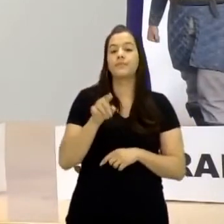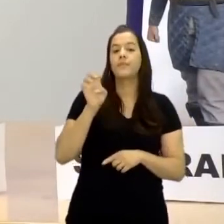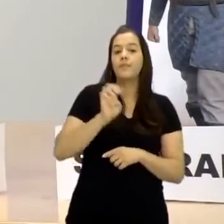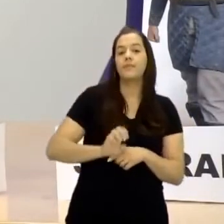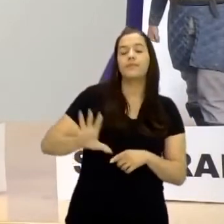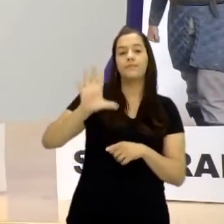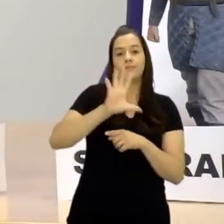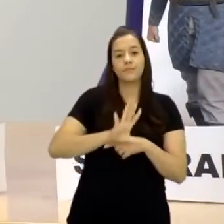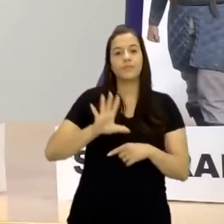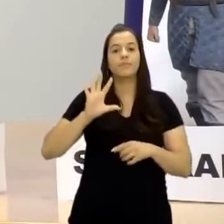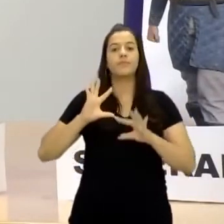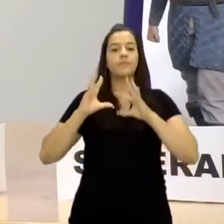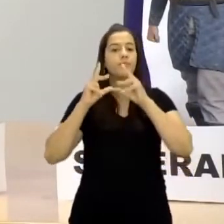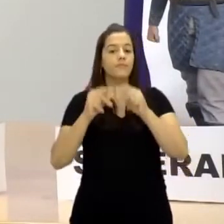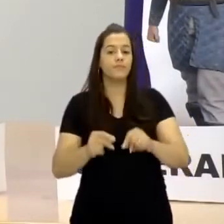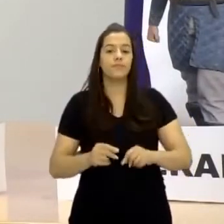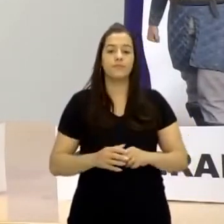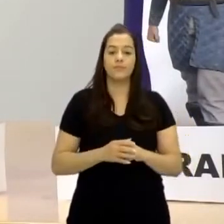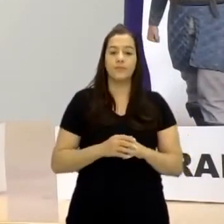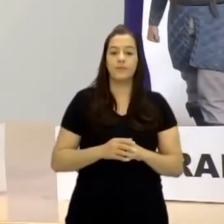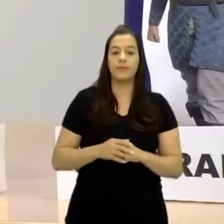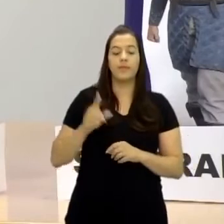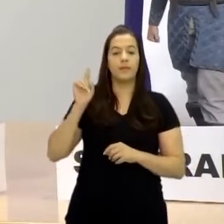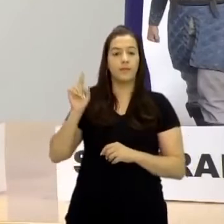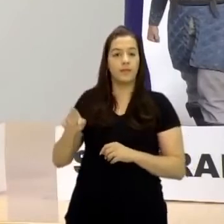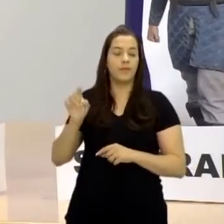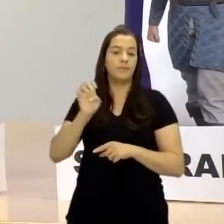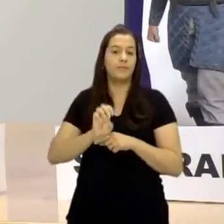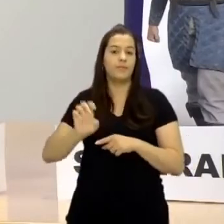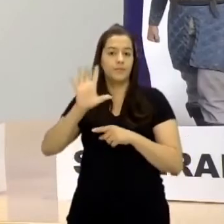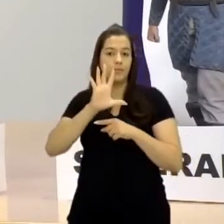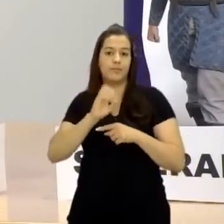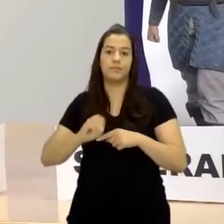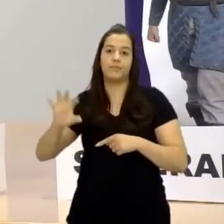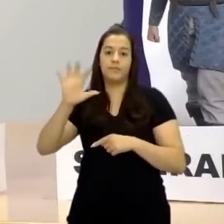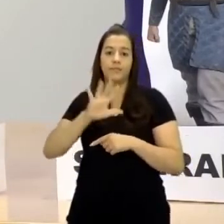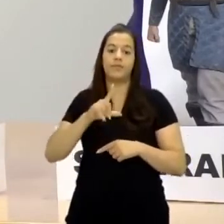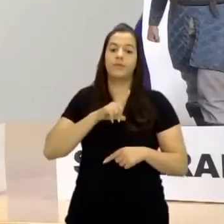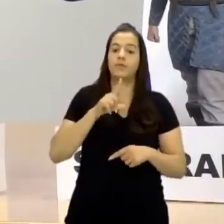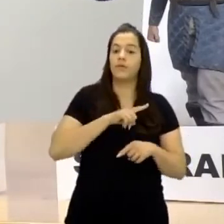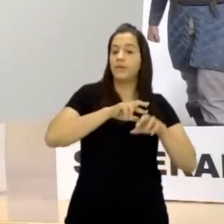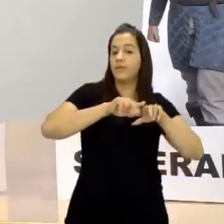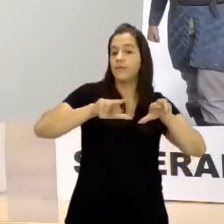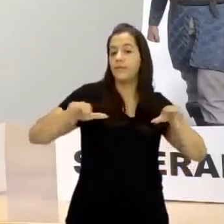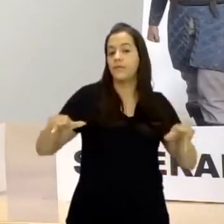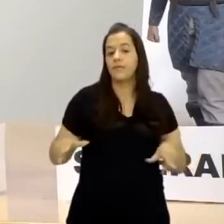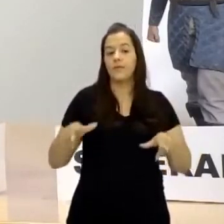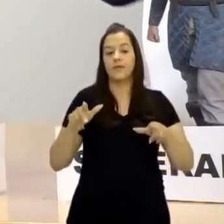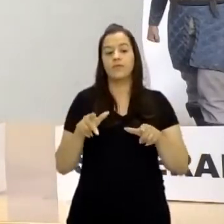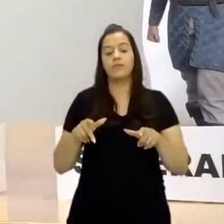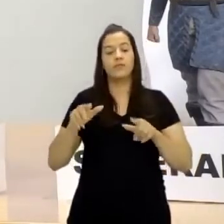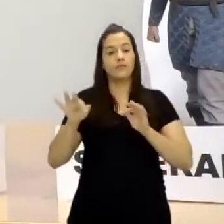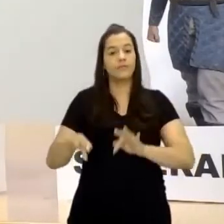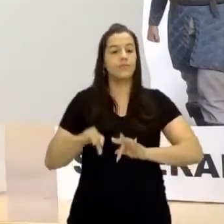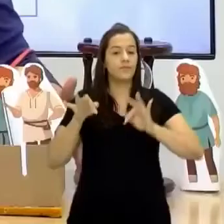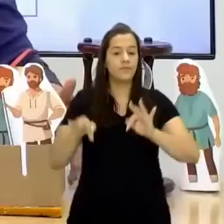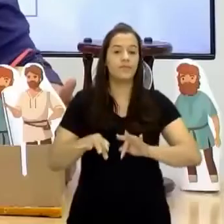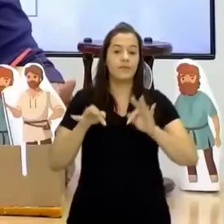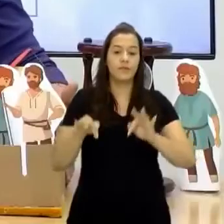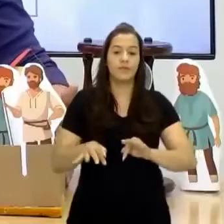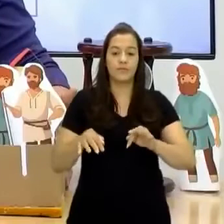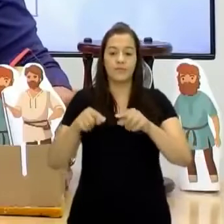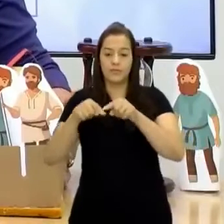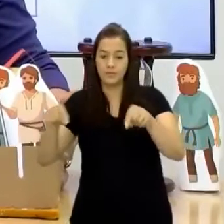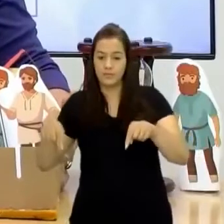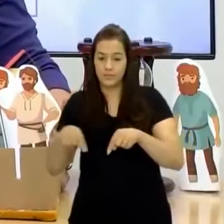Ocidental inteira. Só que lá na Europa Ocidental, o que que tinha? Vários feudos. Então, um rei e vários pedacinhos de